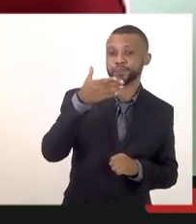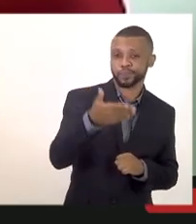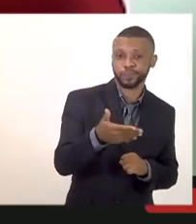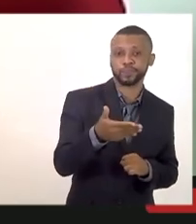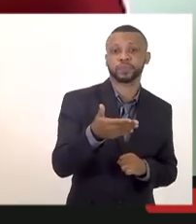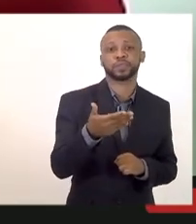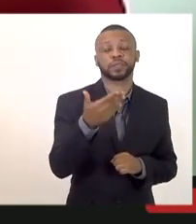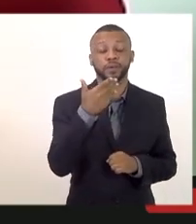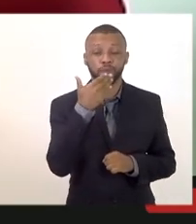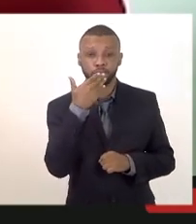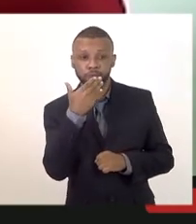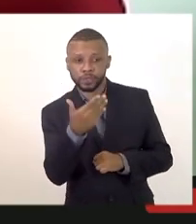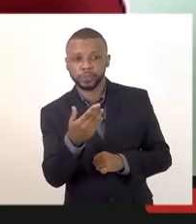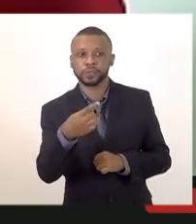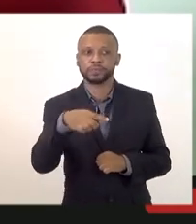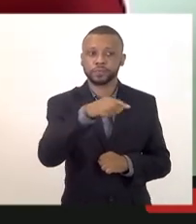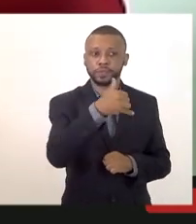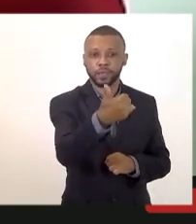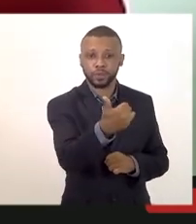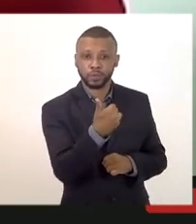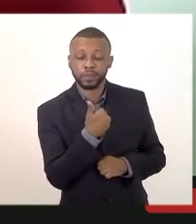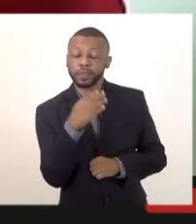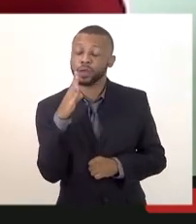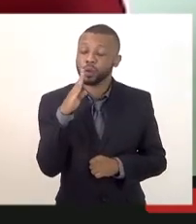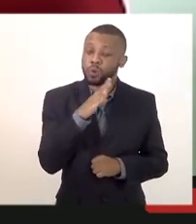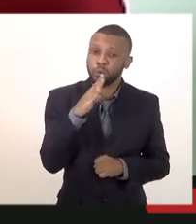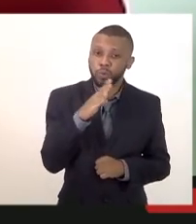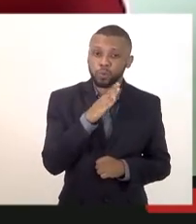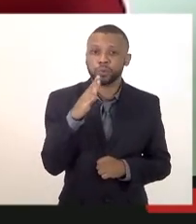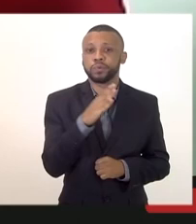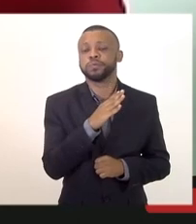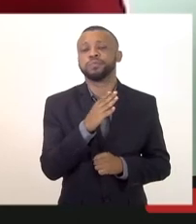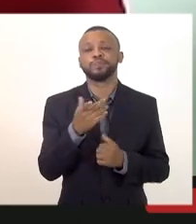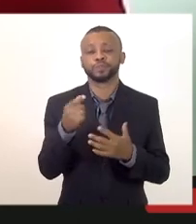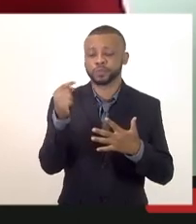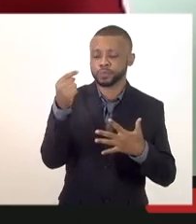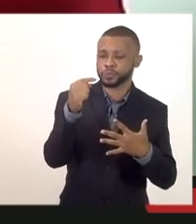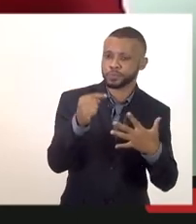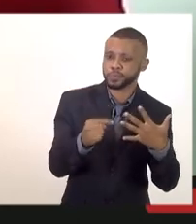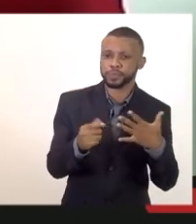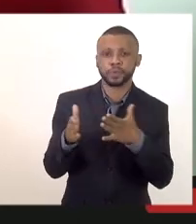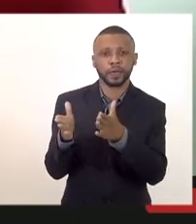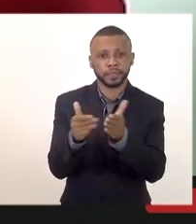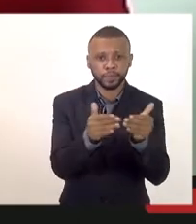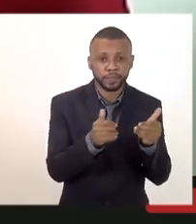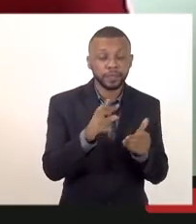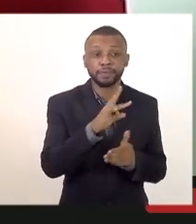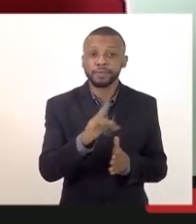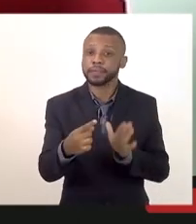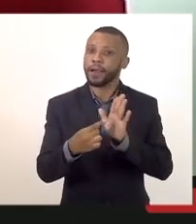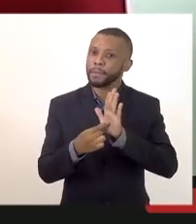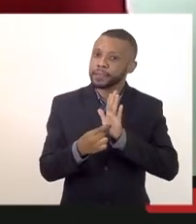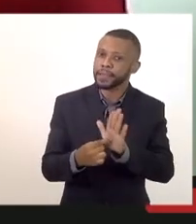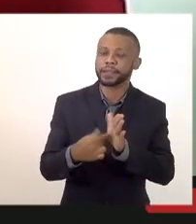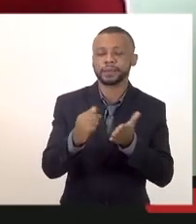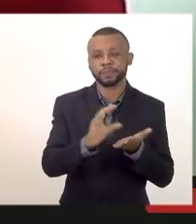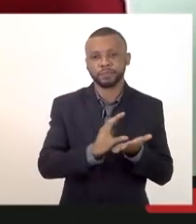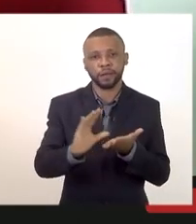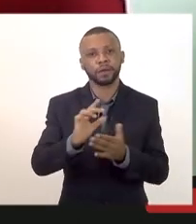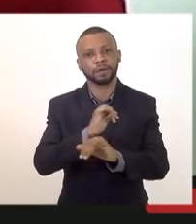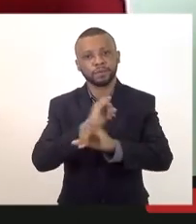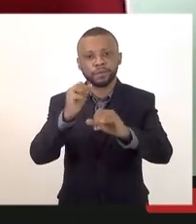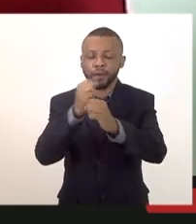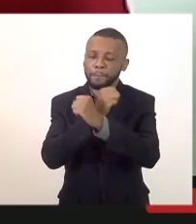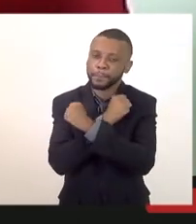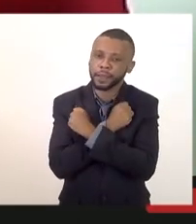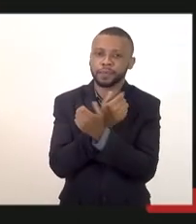nos informe o mais rápido possível as demandas que serão apresentadas aqui pela comissão um abraço a todas e